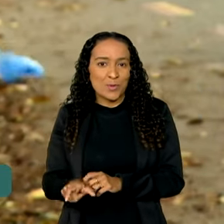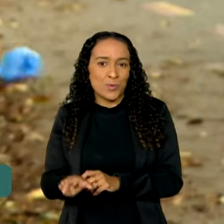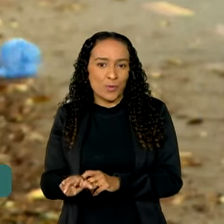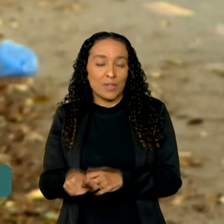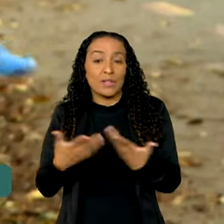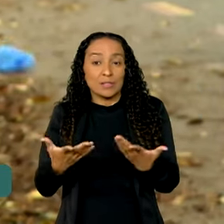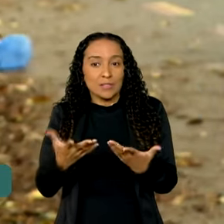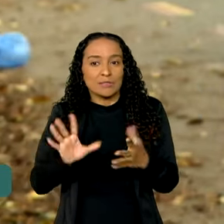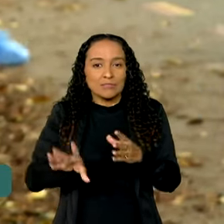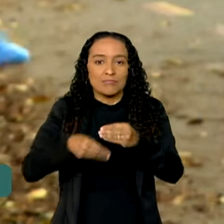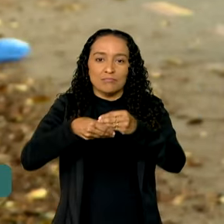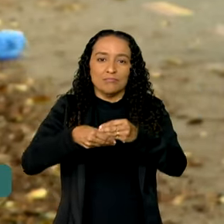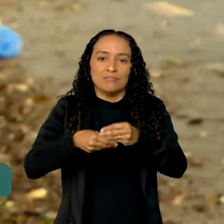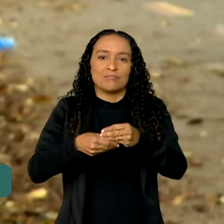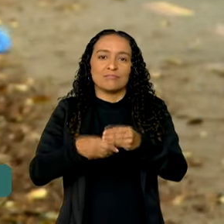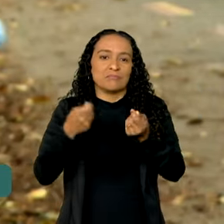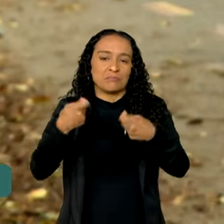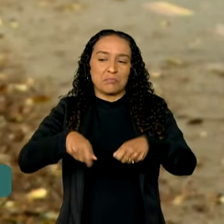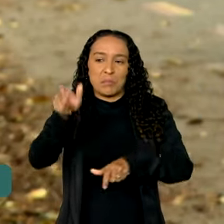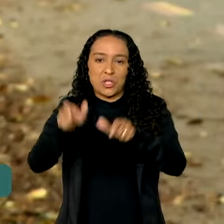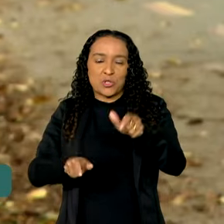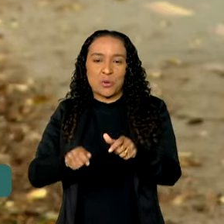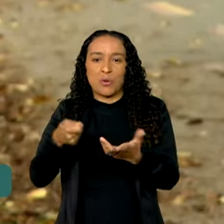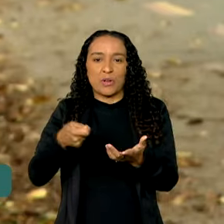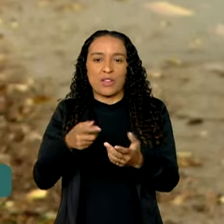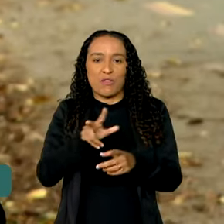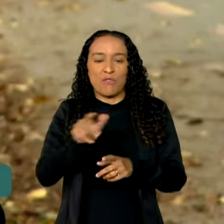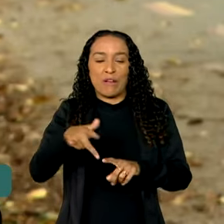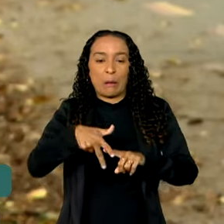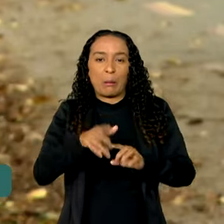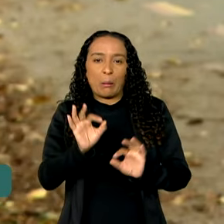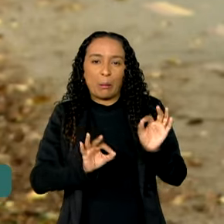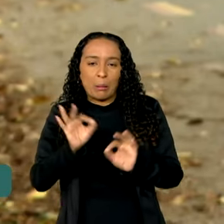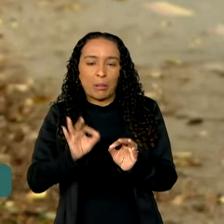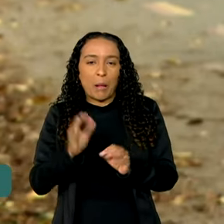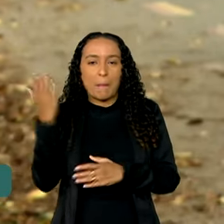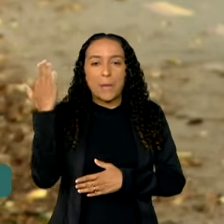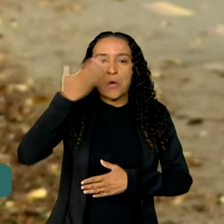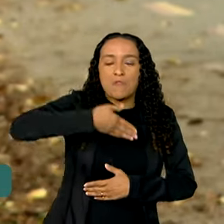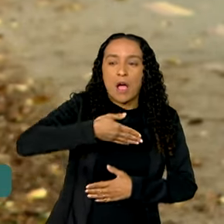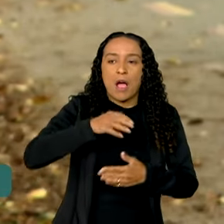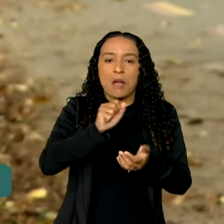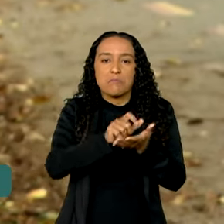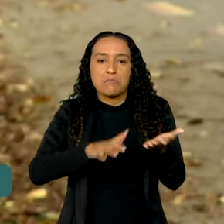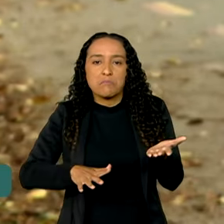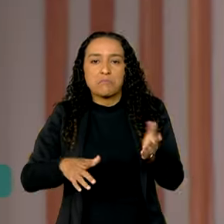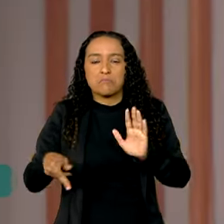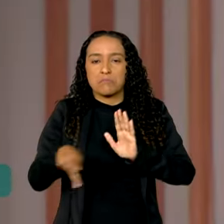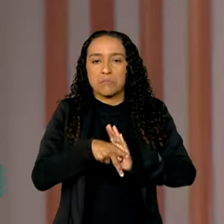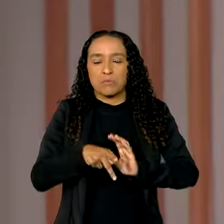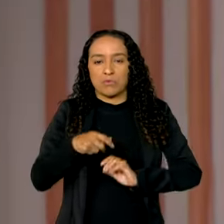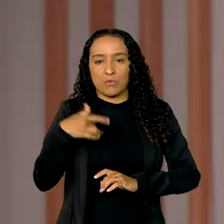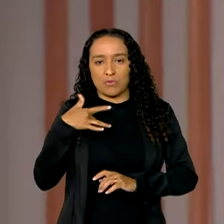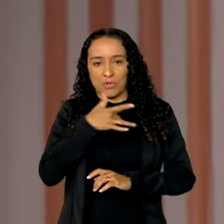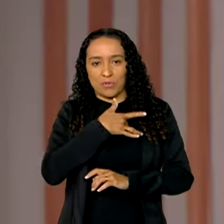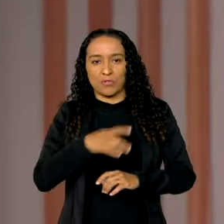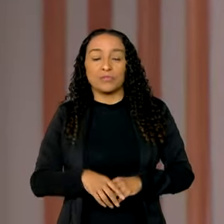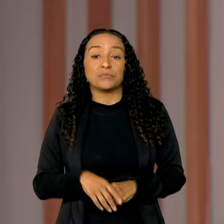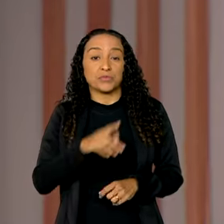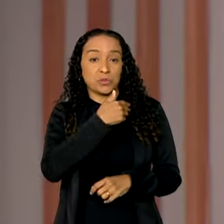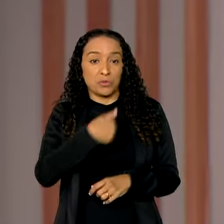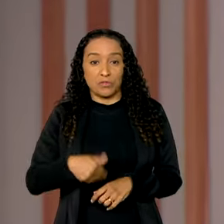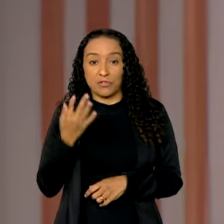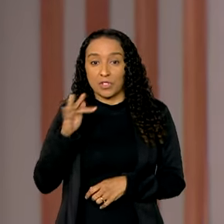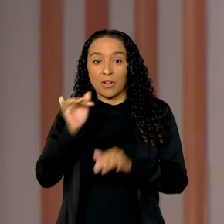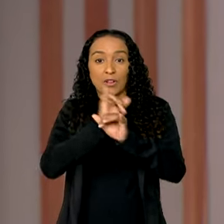Com isso, menos contribuintes cairão na malha fina para a comprovação de despesas com saúde. O governo